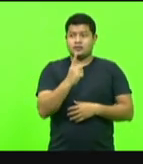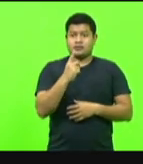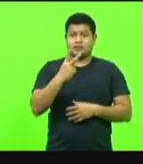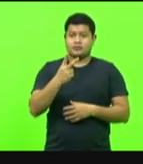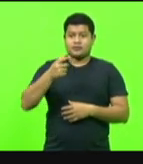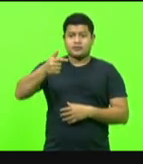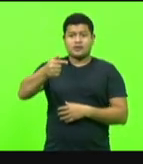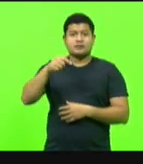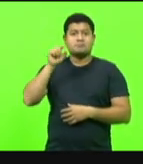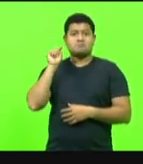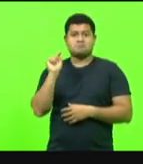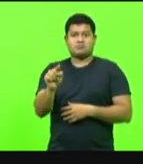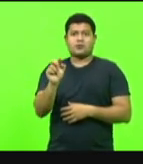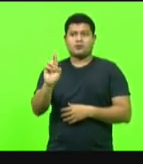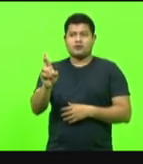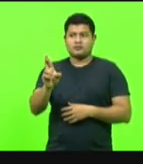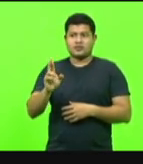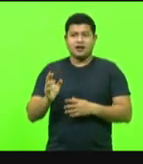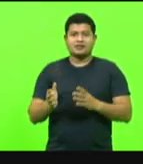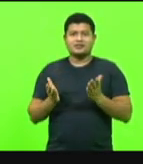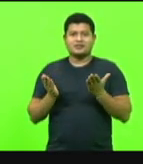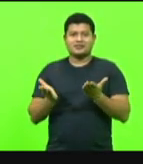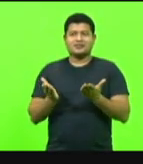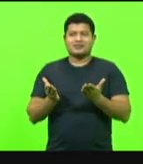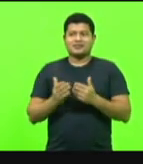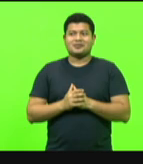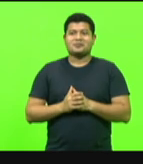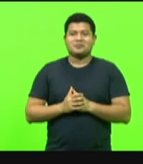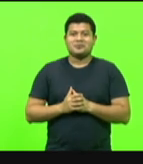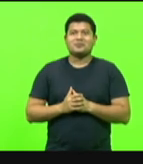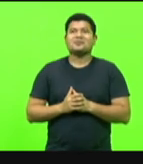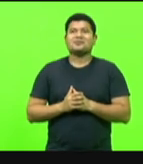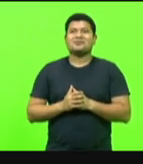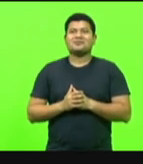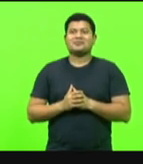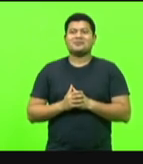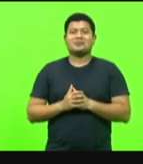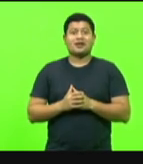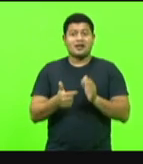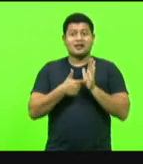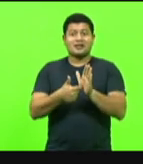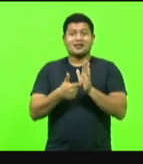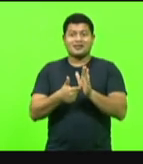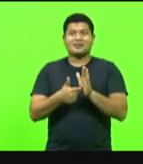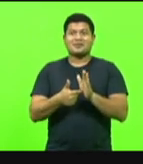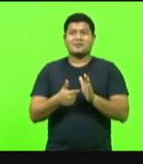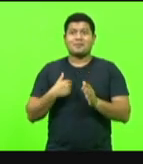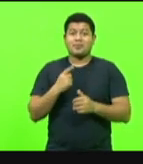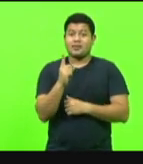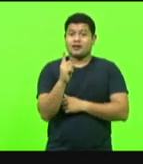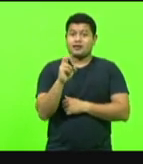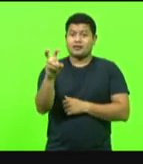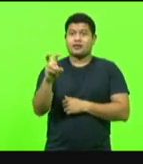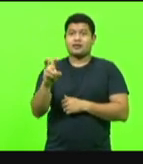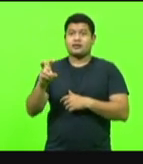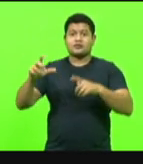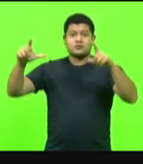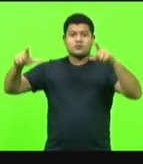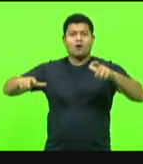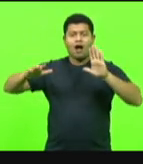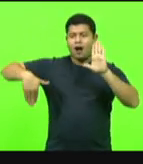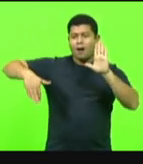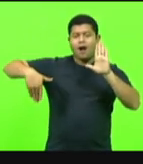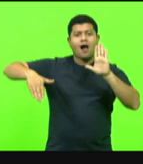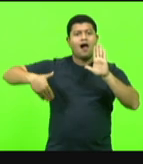reais e diversos deles são indicações políticas. Pode passar 15 casas de banho,